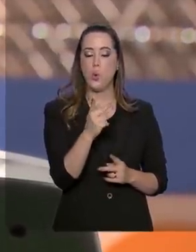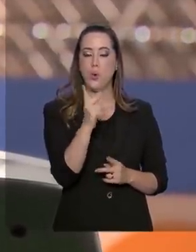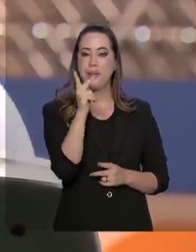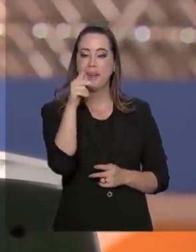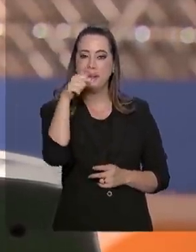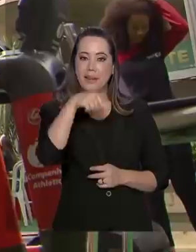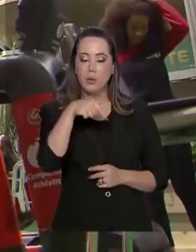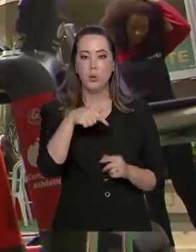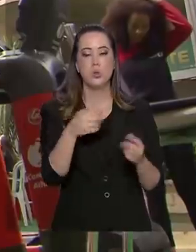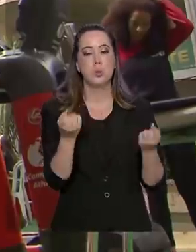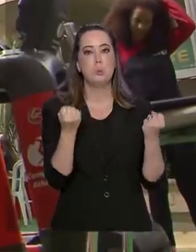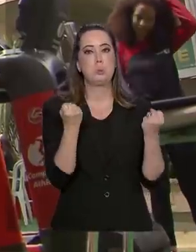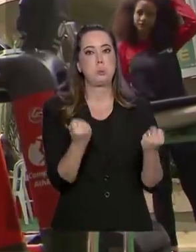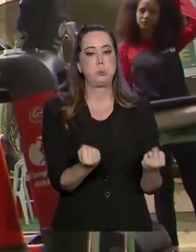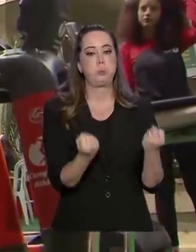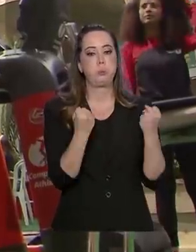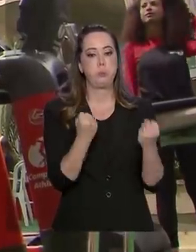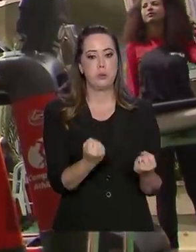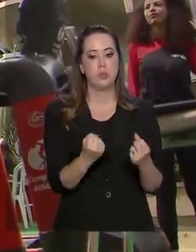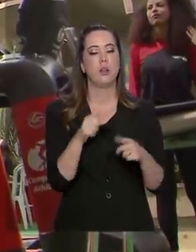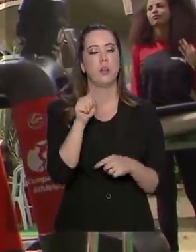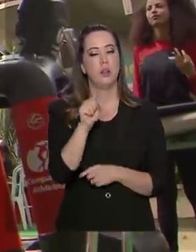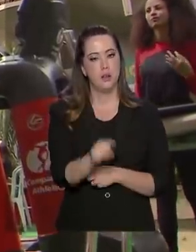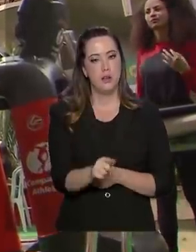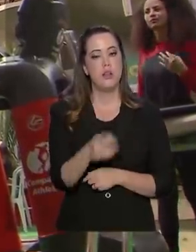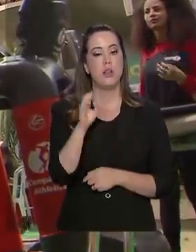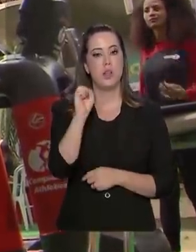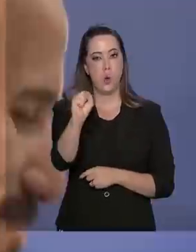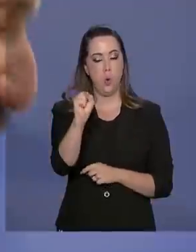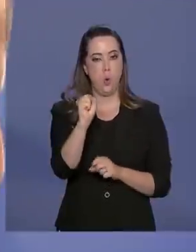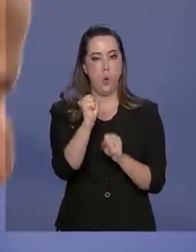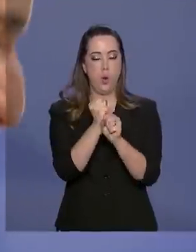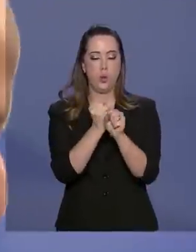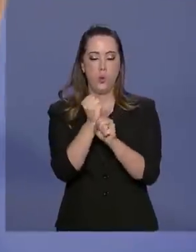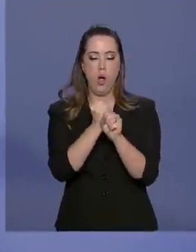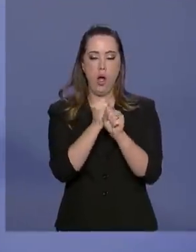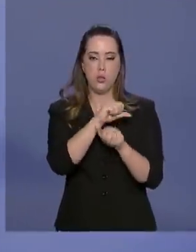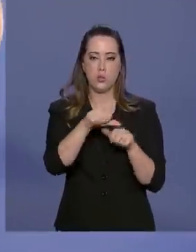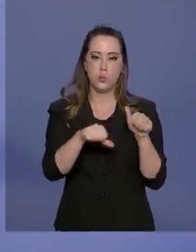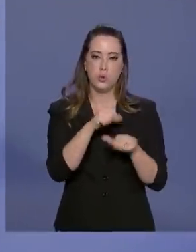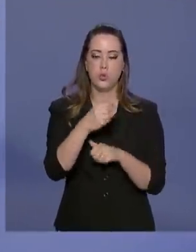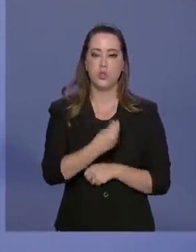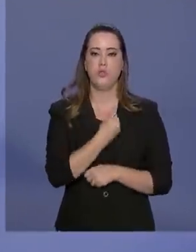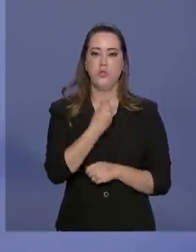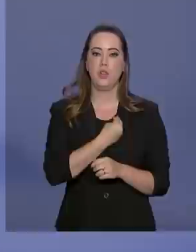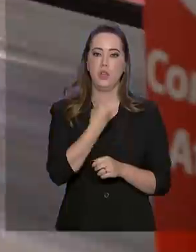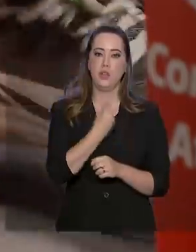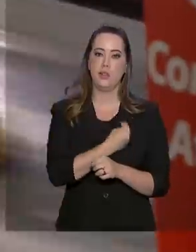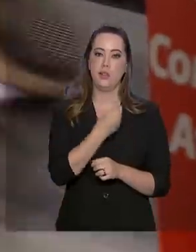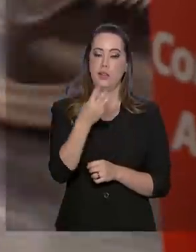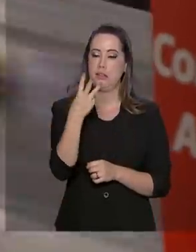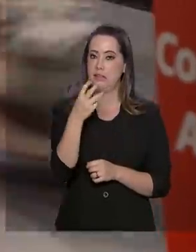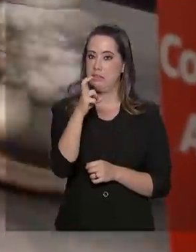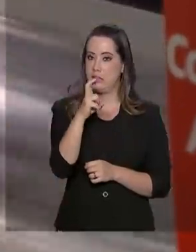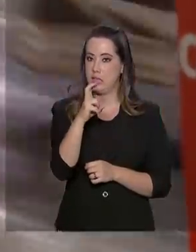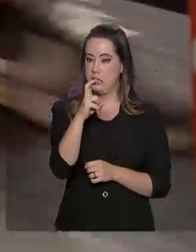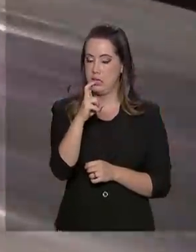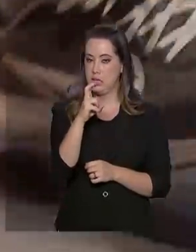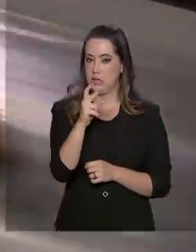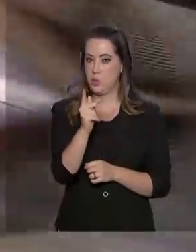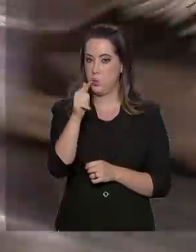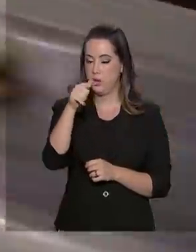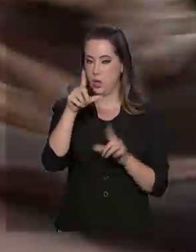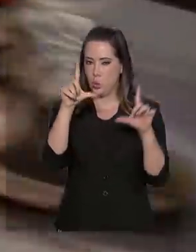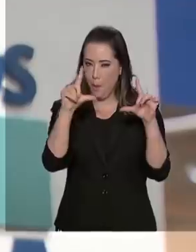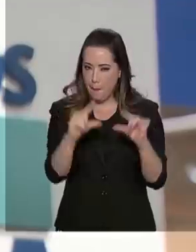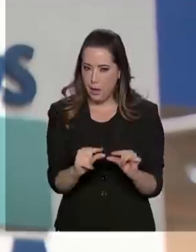19 anos, há 8, ele resolveu mudar de vida. Perdeu 35 quilos em 3 anos e